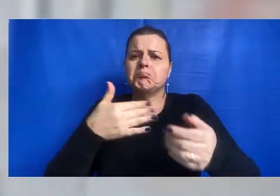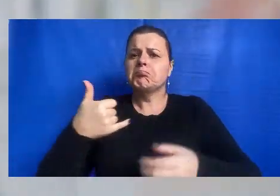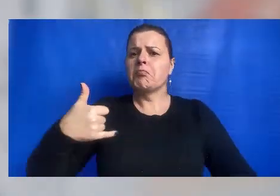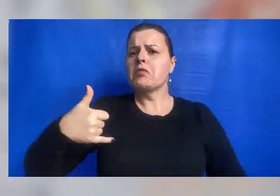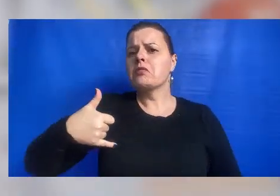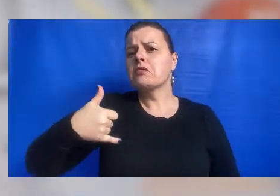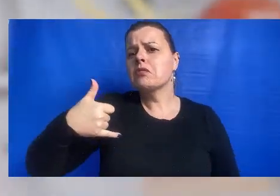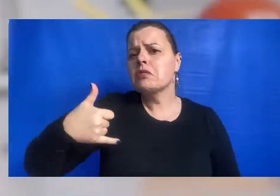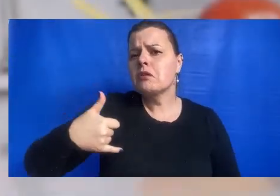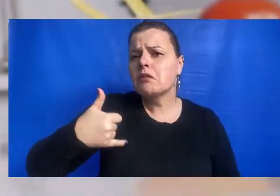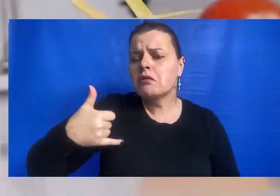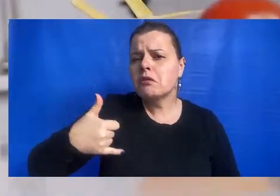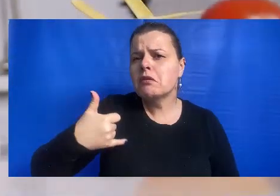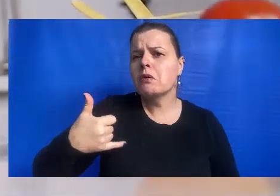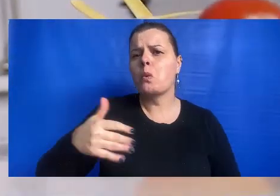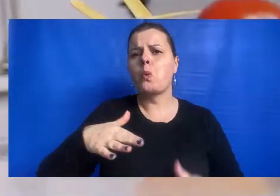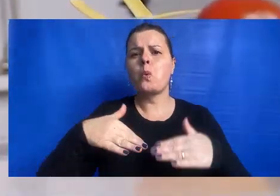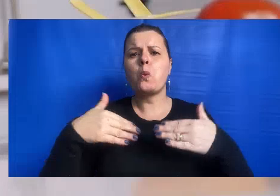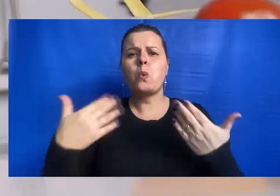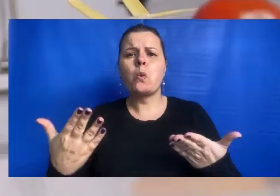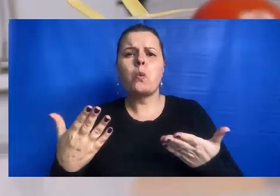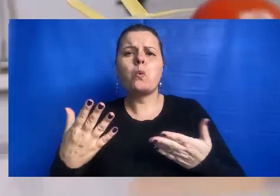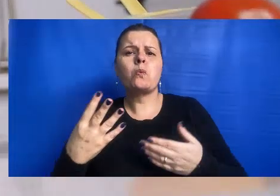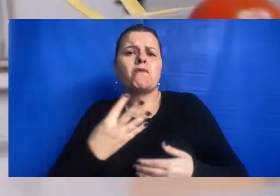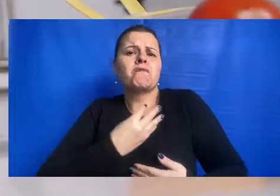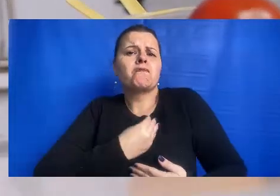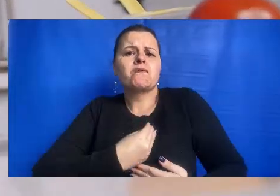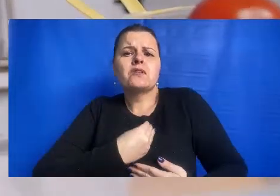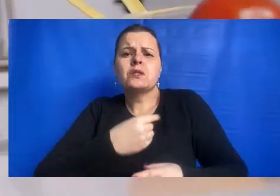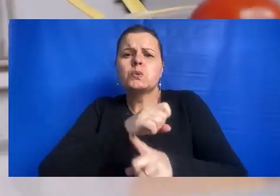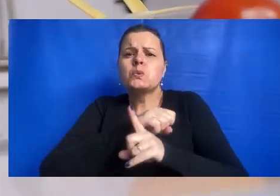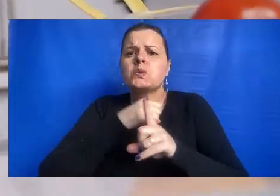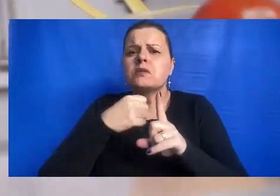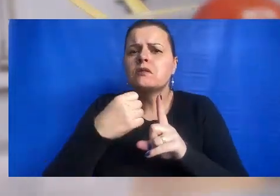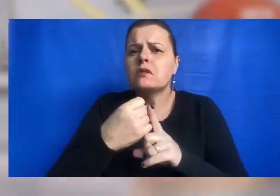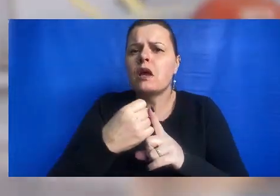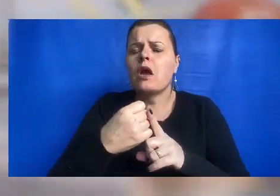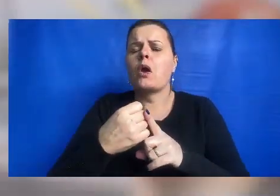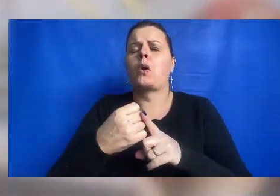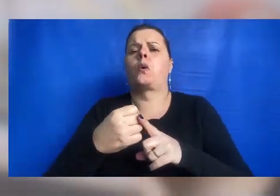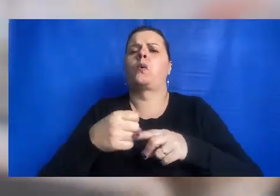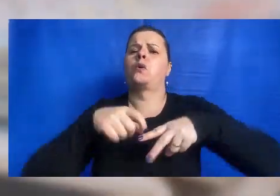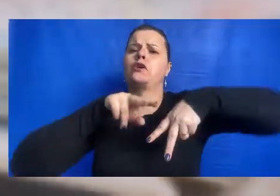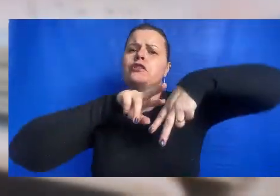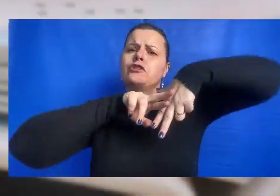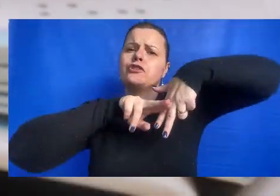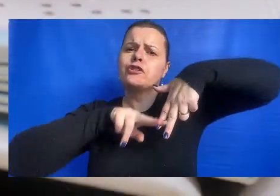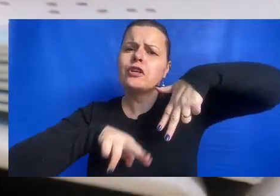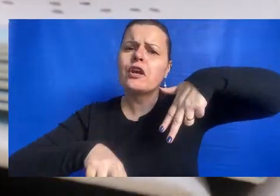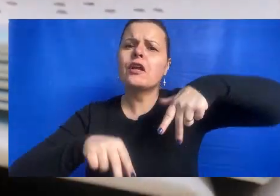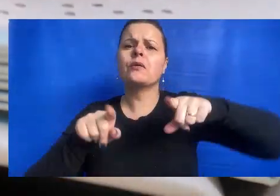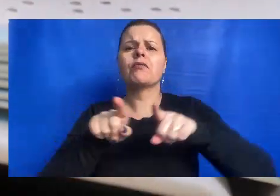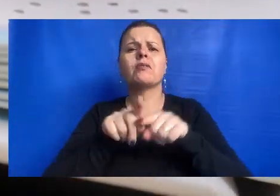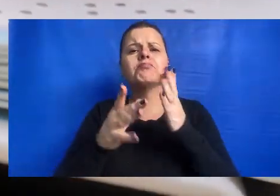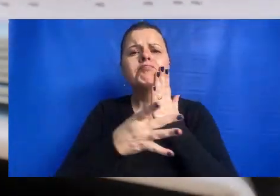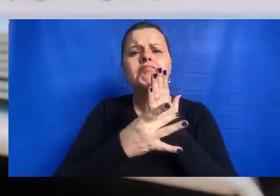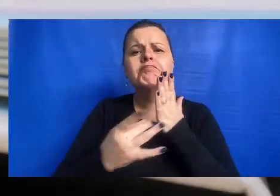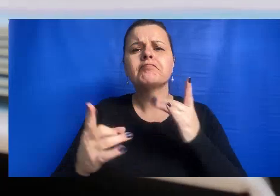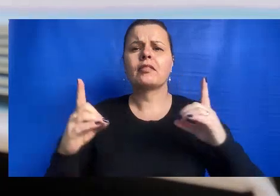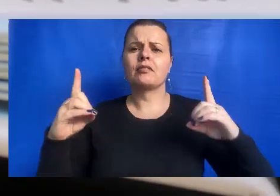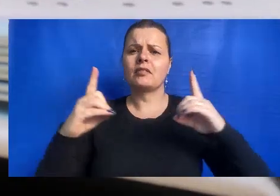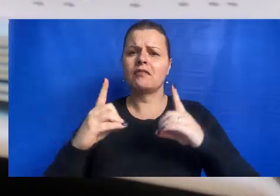independente da idade, condição social, gênero, habilidades,